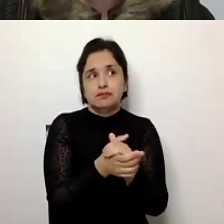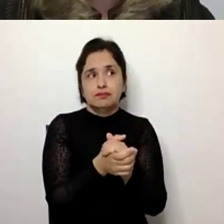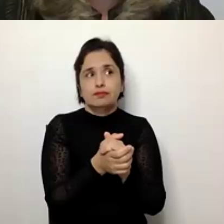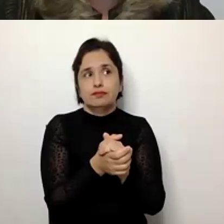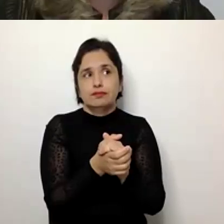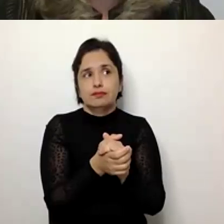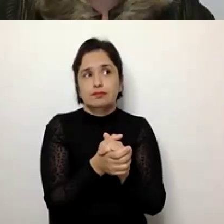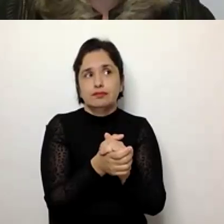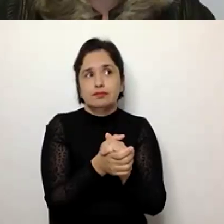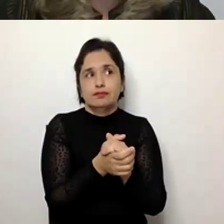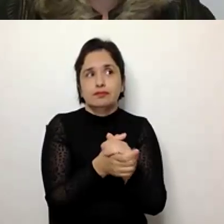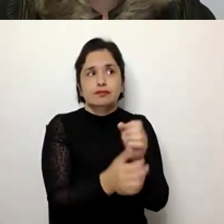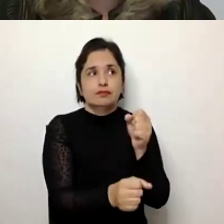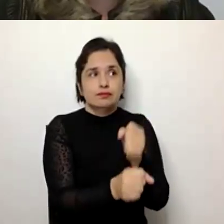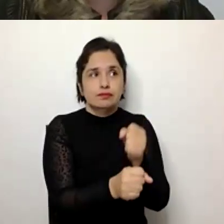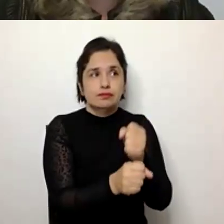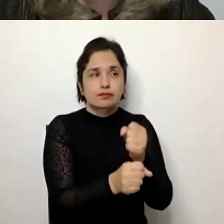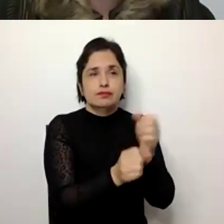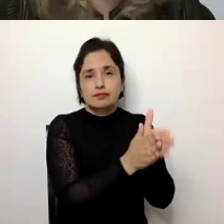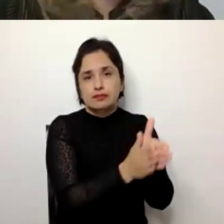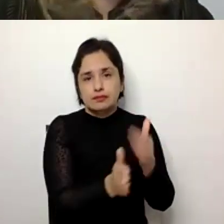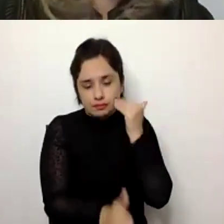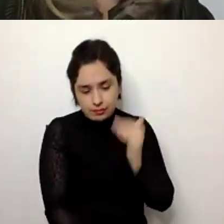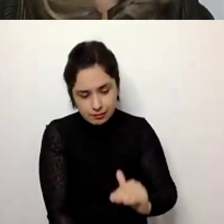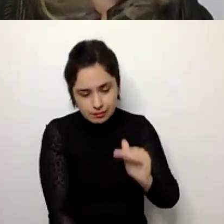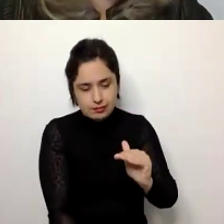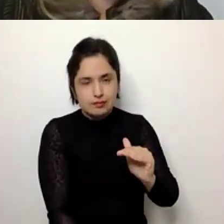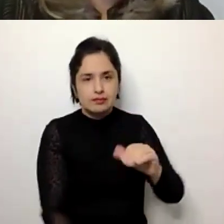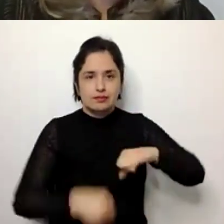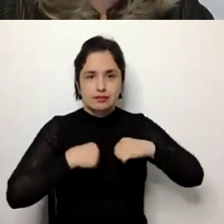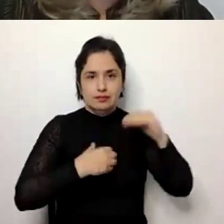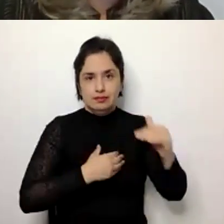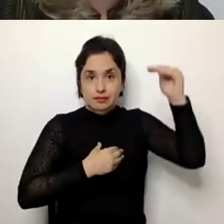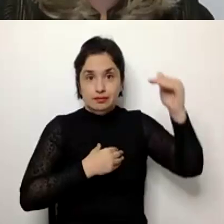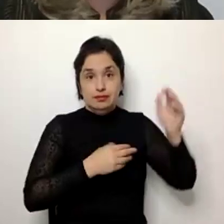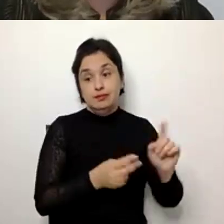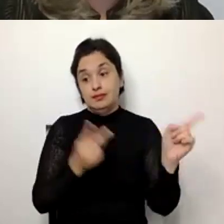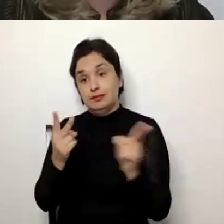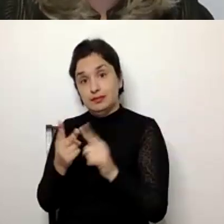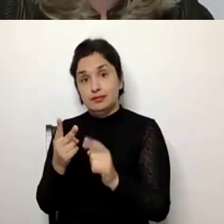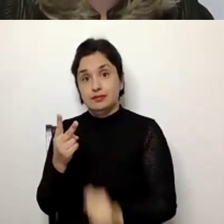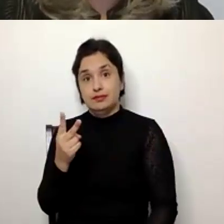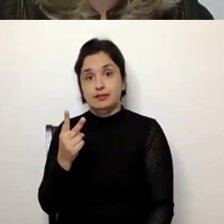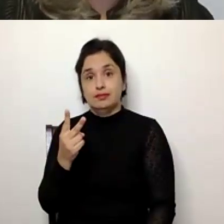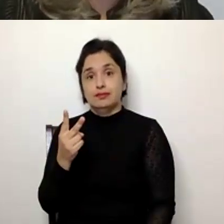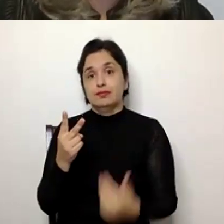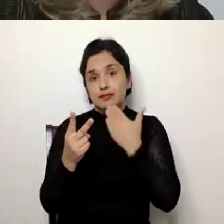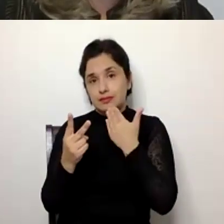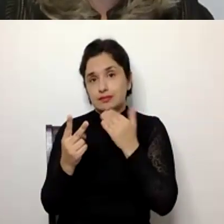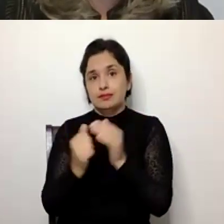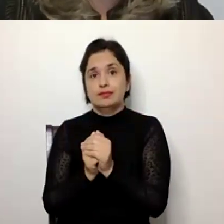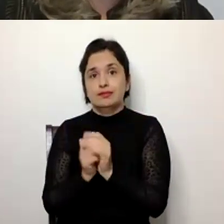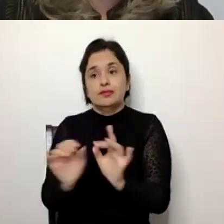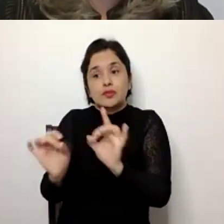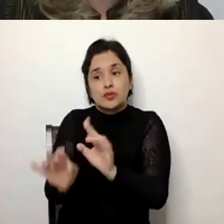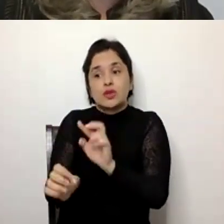vai trabalhando justamente na etapa da niñez e da adultez, e uma segunda perspectiva também, e que deve ser propriedade dos